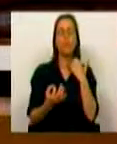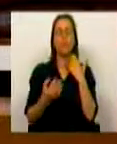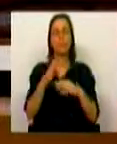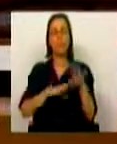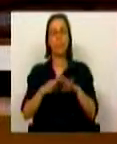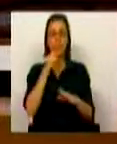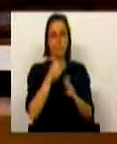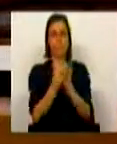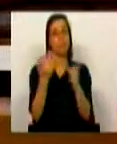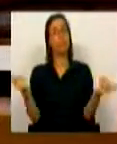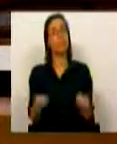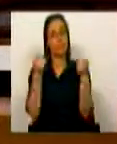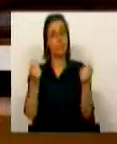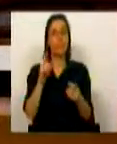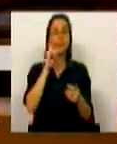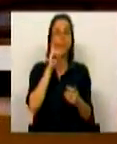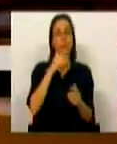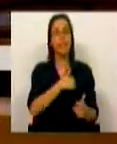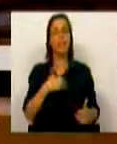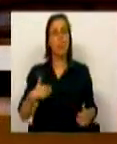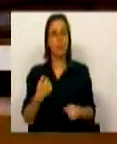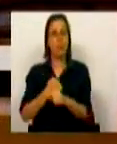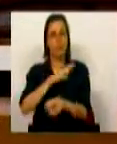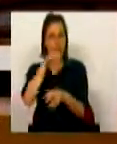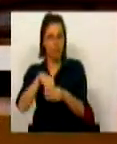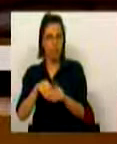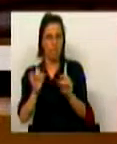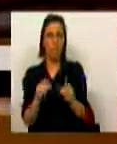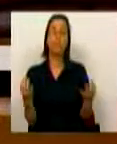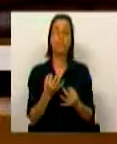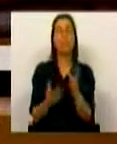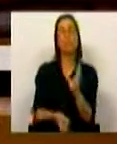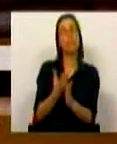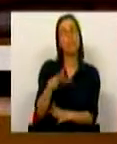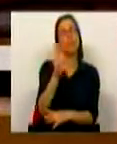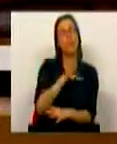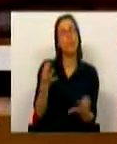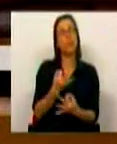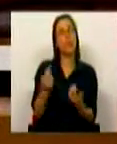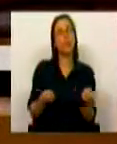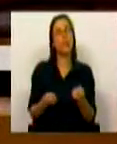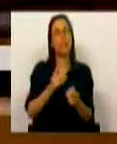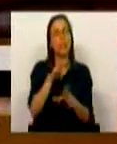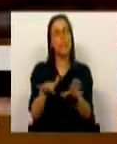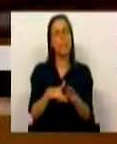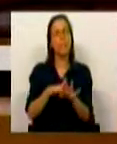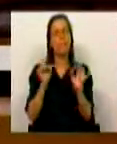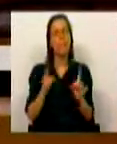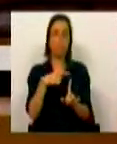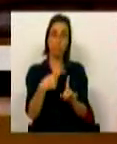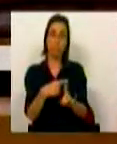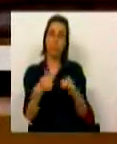tomadas medidas promotoras da segurança e saúde no trabalho. Tenham sido criados mecanismos para uma gestão participada e